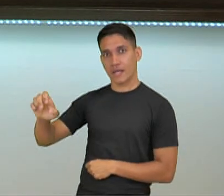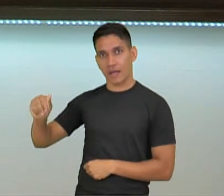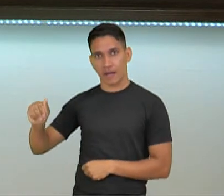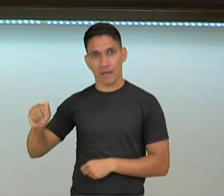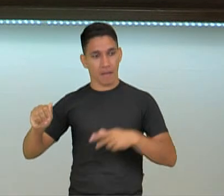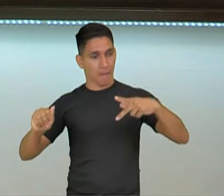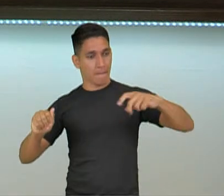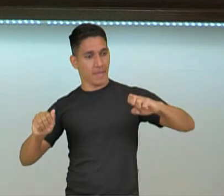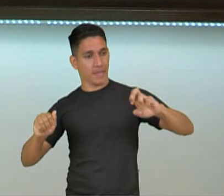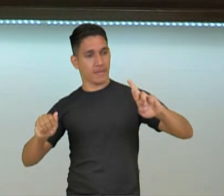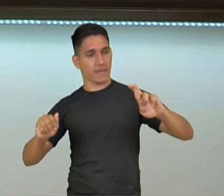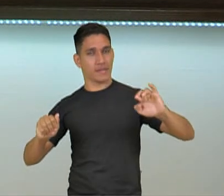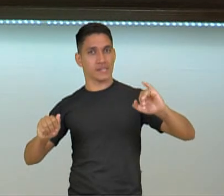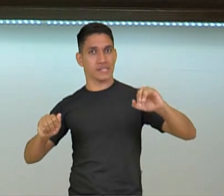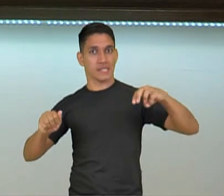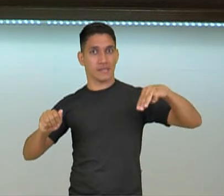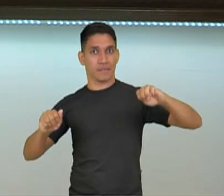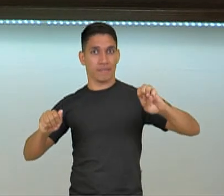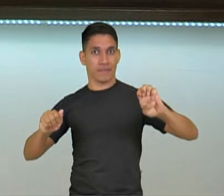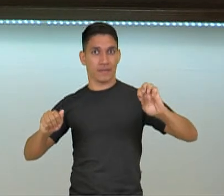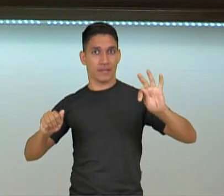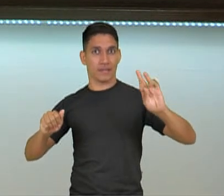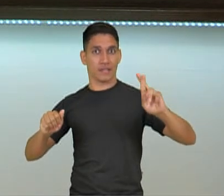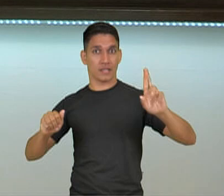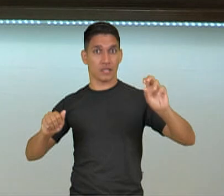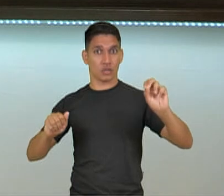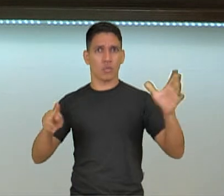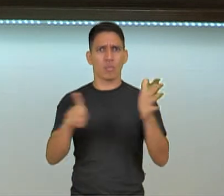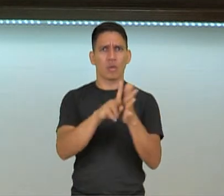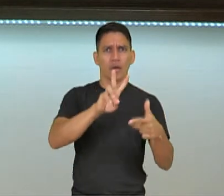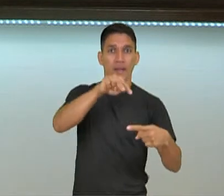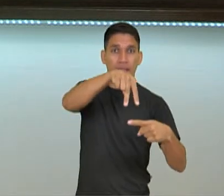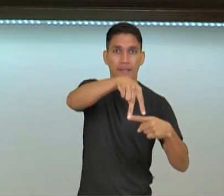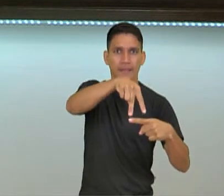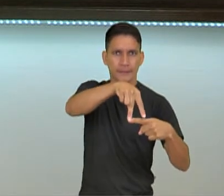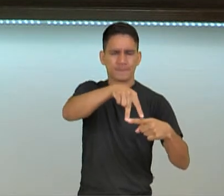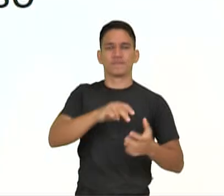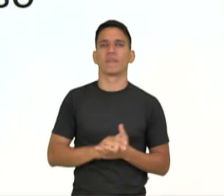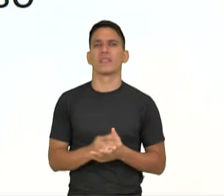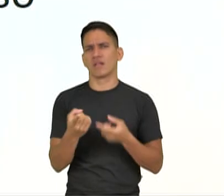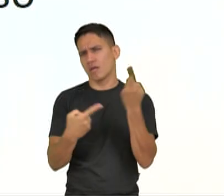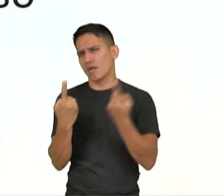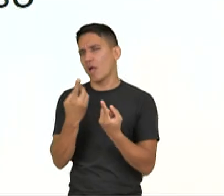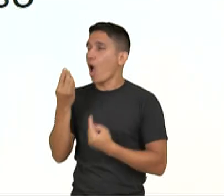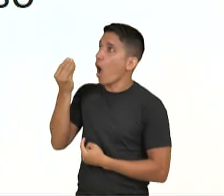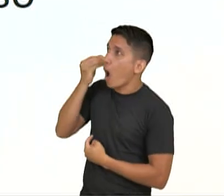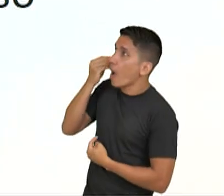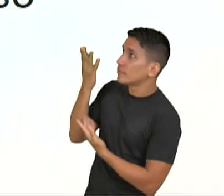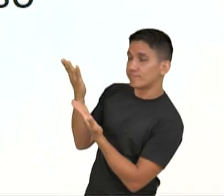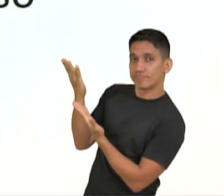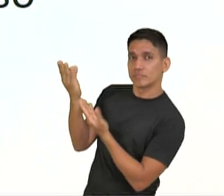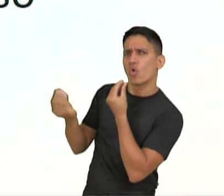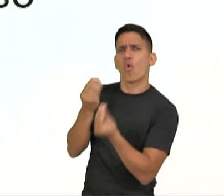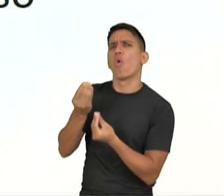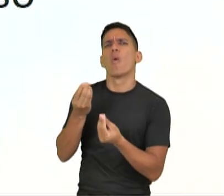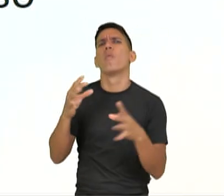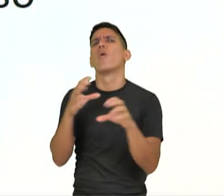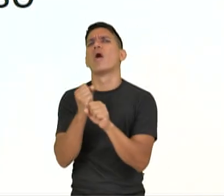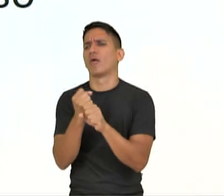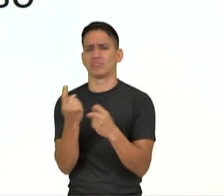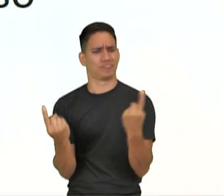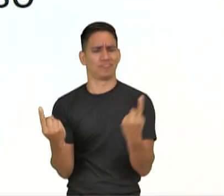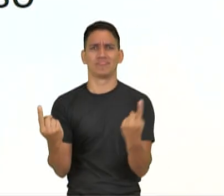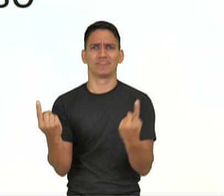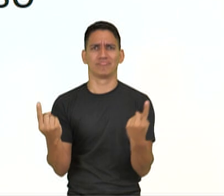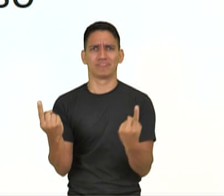triângulo, tá bom? Vamos ver aqui um pouquinho. Você sabe como que eu faço para calcular a área e o perímetro de um triângulo?